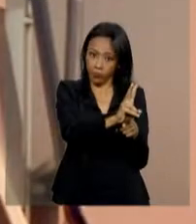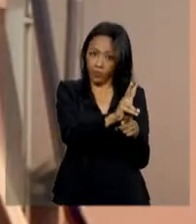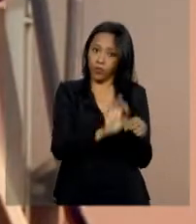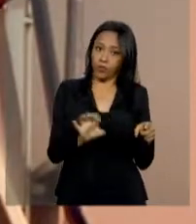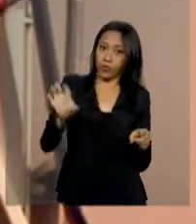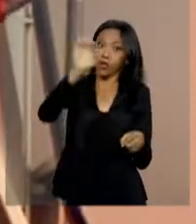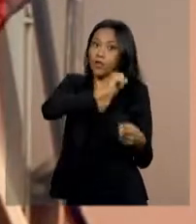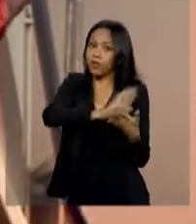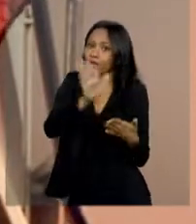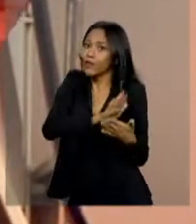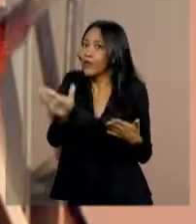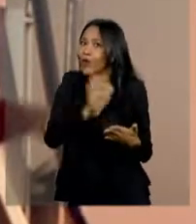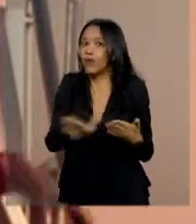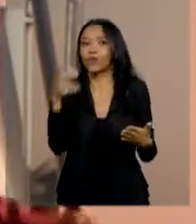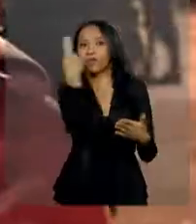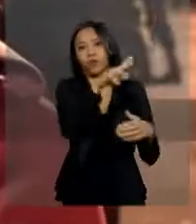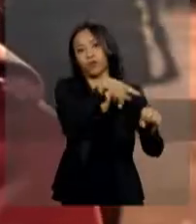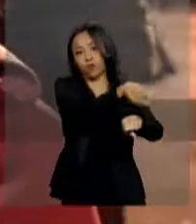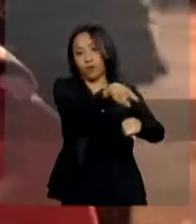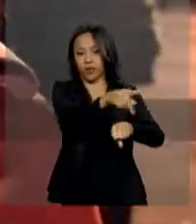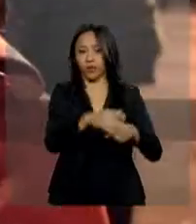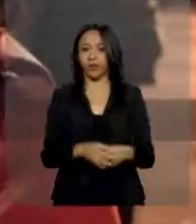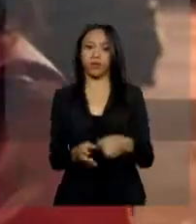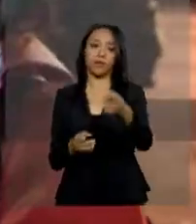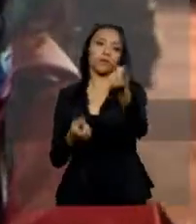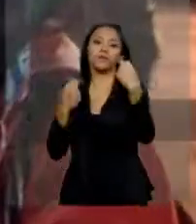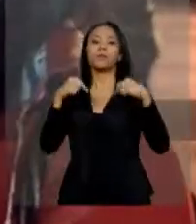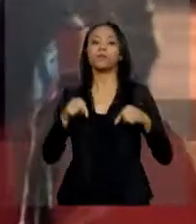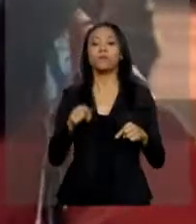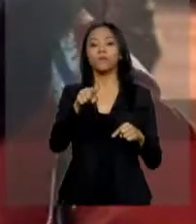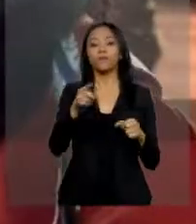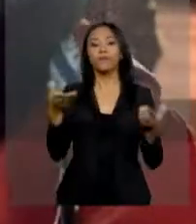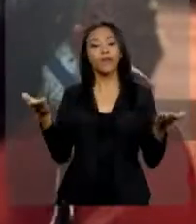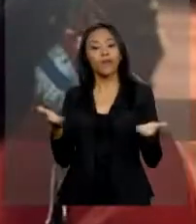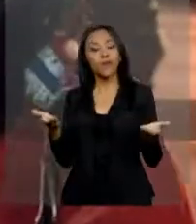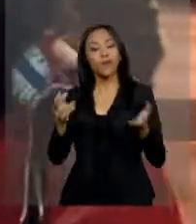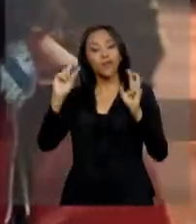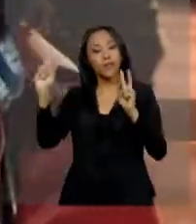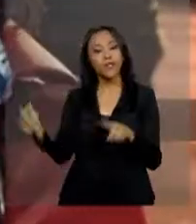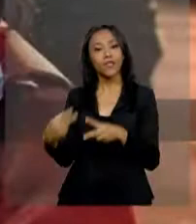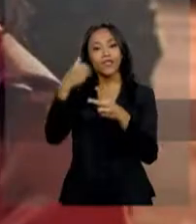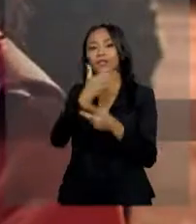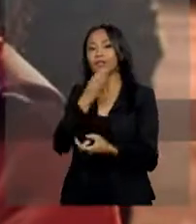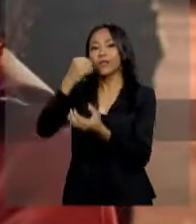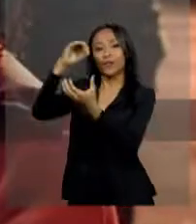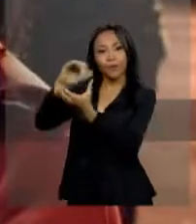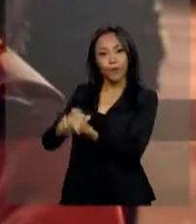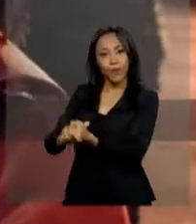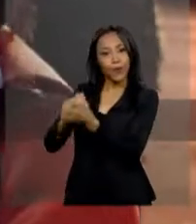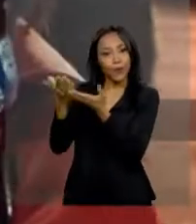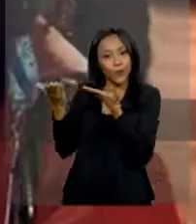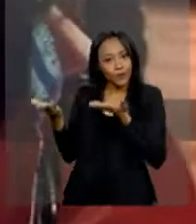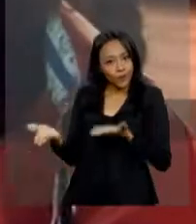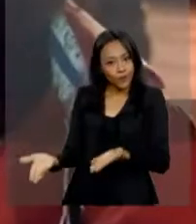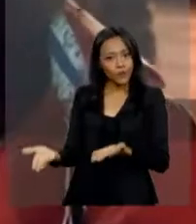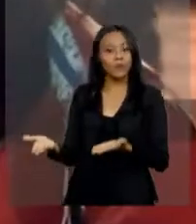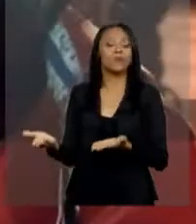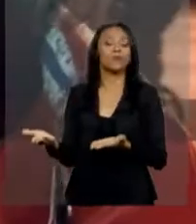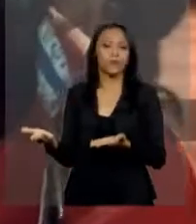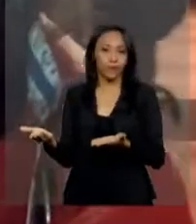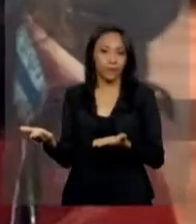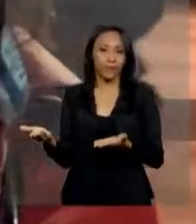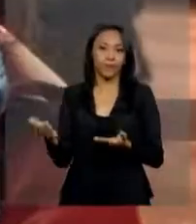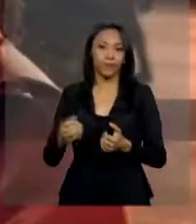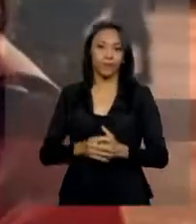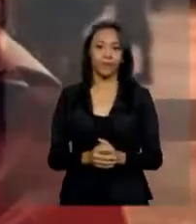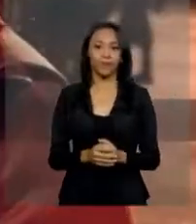fogem da crise no país vizinho. Vengo a me encontrar com o meu esposo, depois de tanto tempo, uns meses